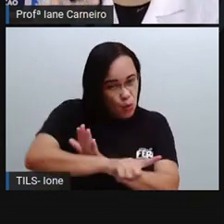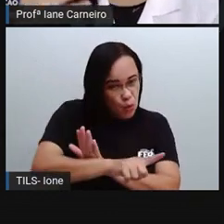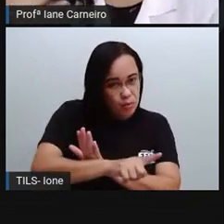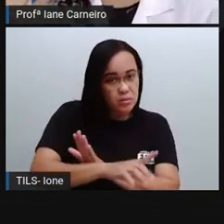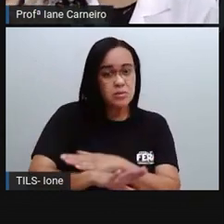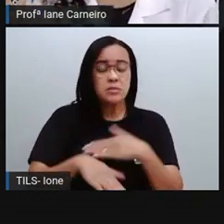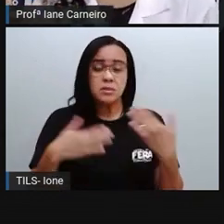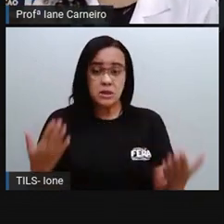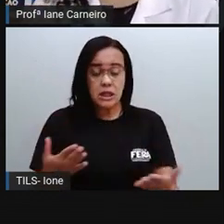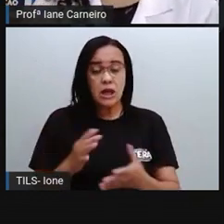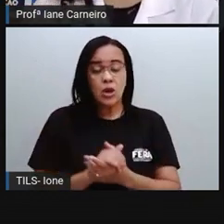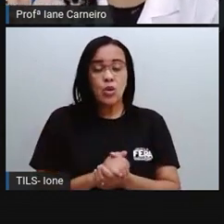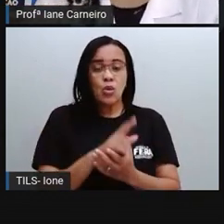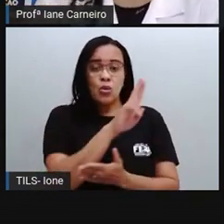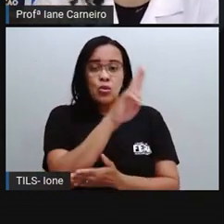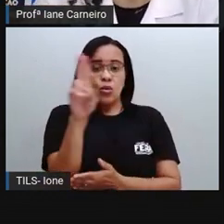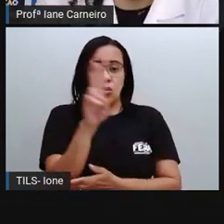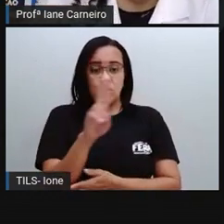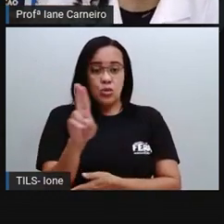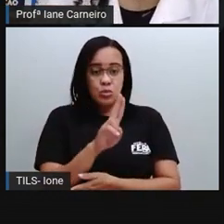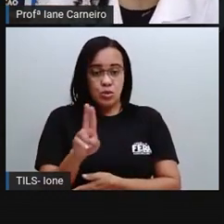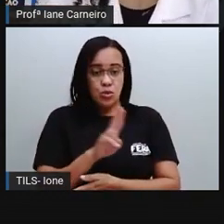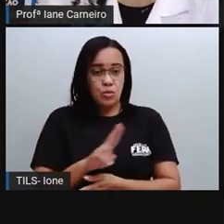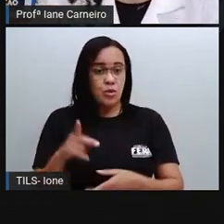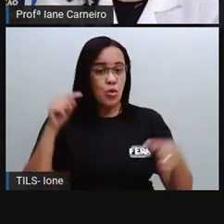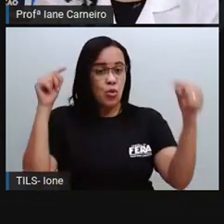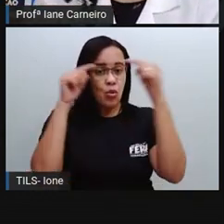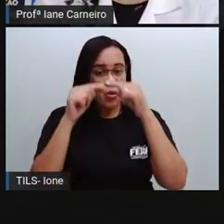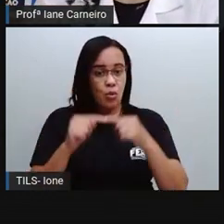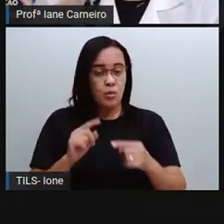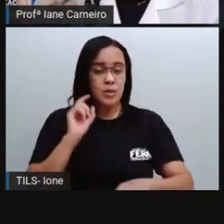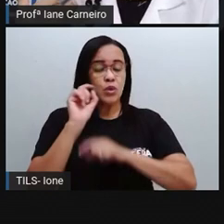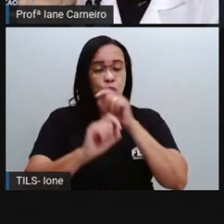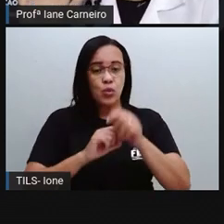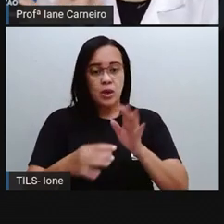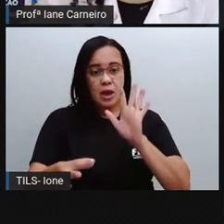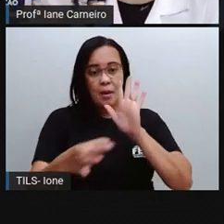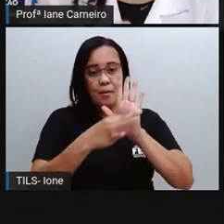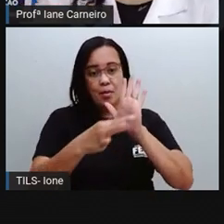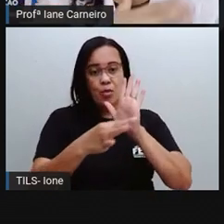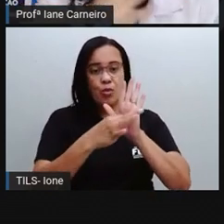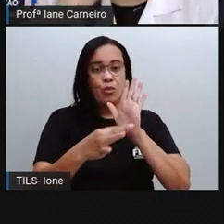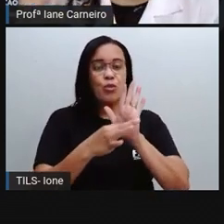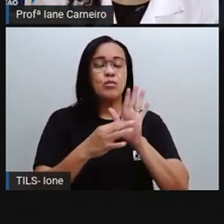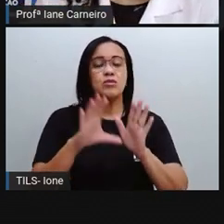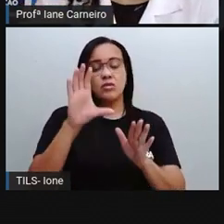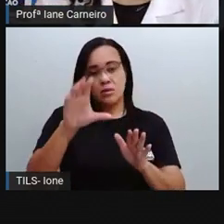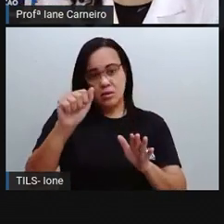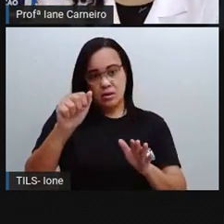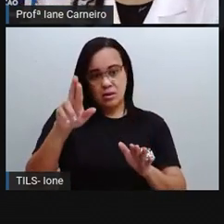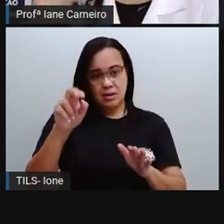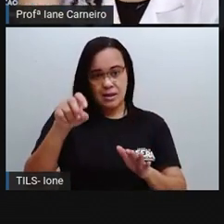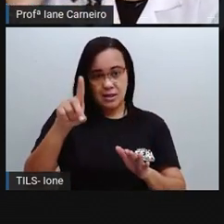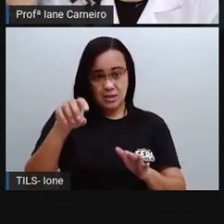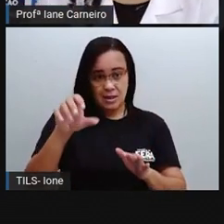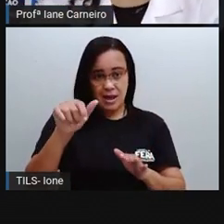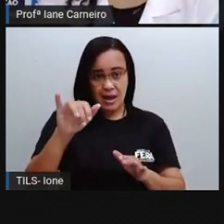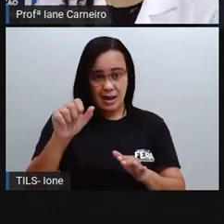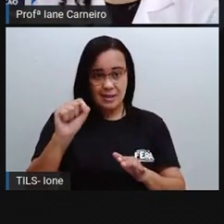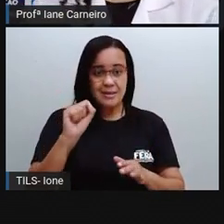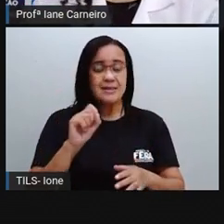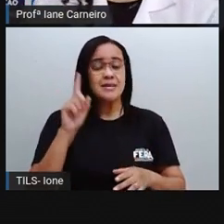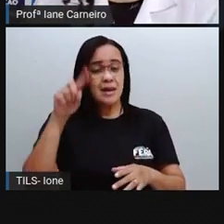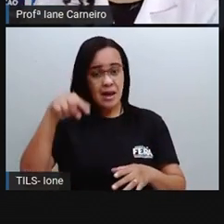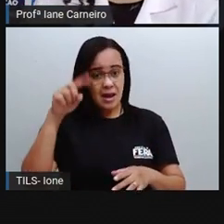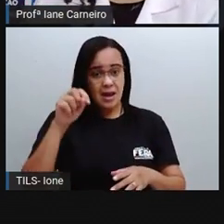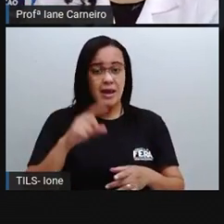aos pontos cardeais, né? Que servem para nos orientar, né? Então, o norte